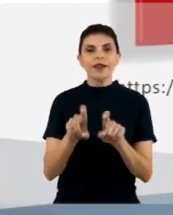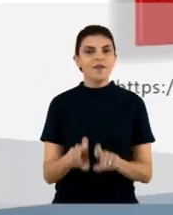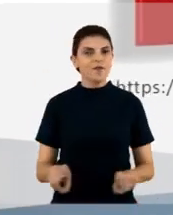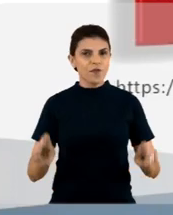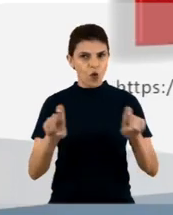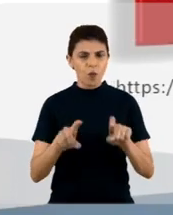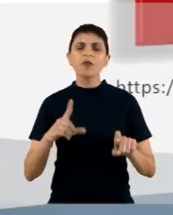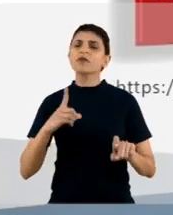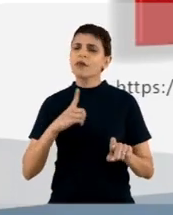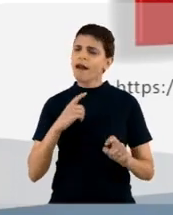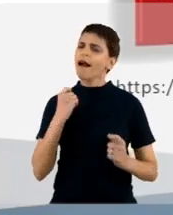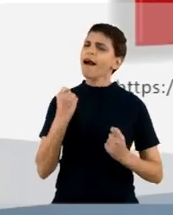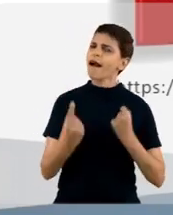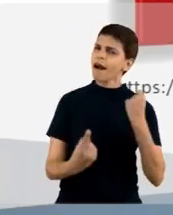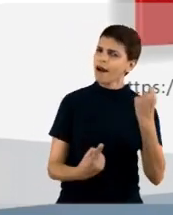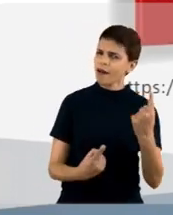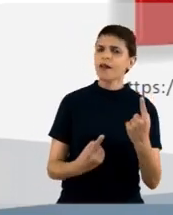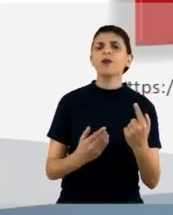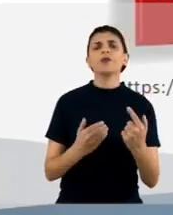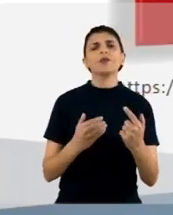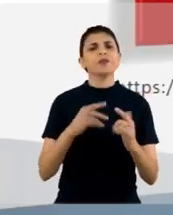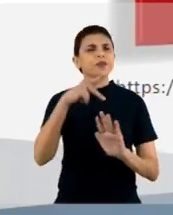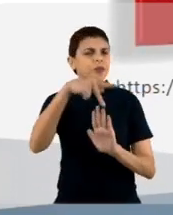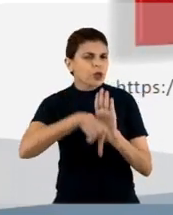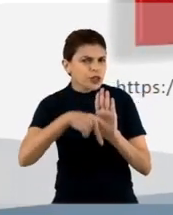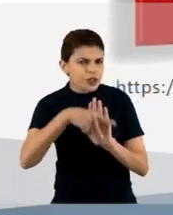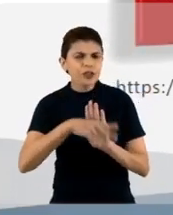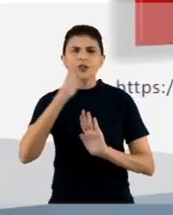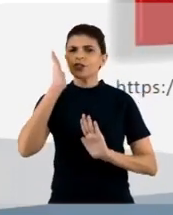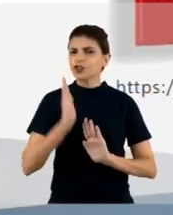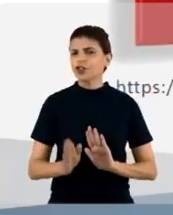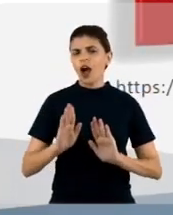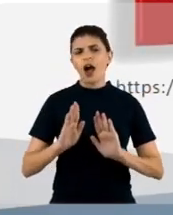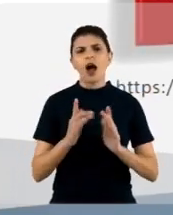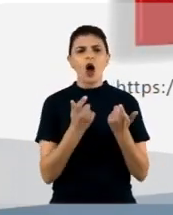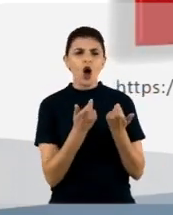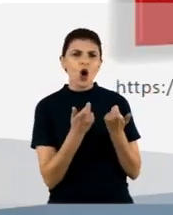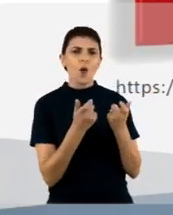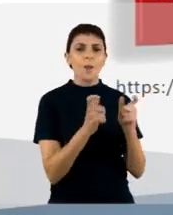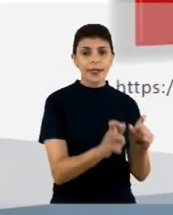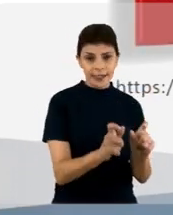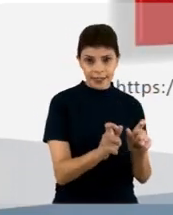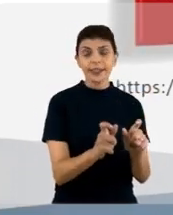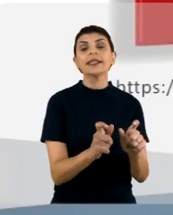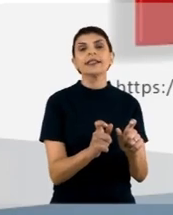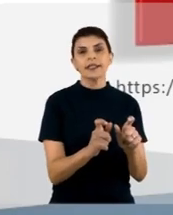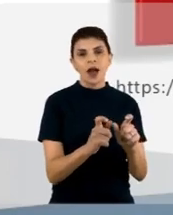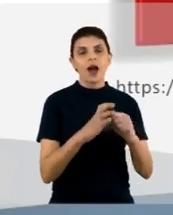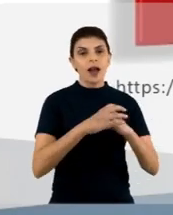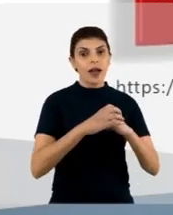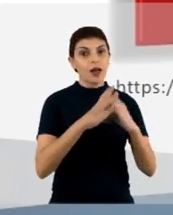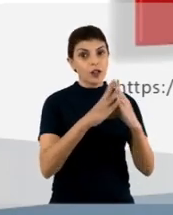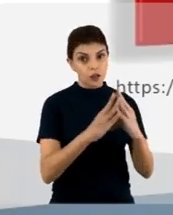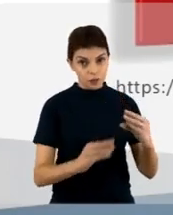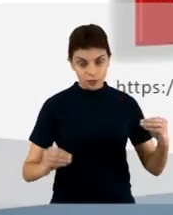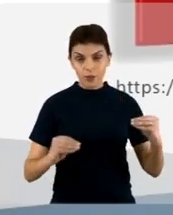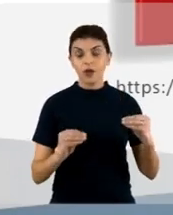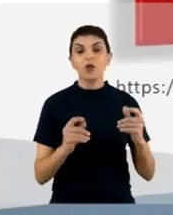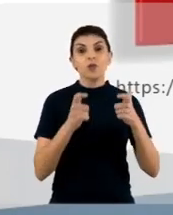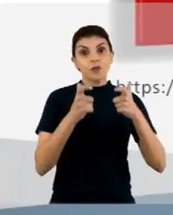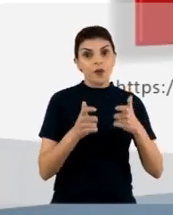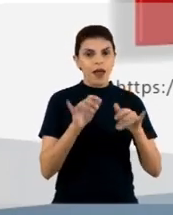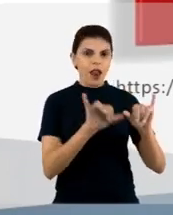temos alguns projetos de desenvolvimento de humanização de anticorpos lá no nosso laboratório